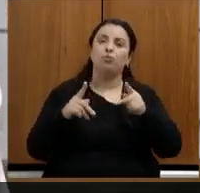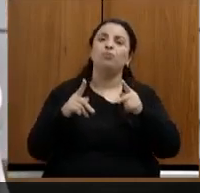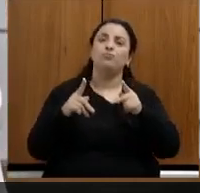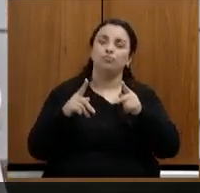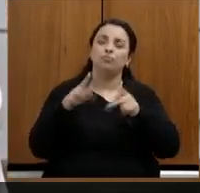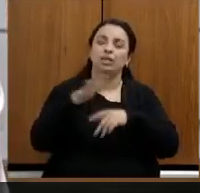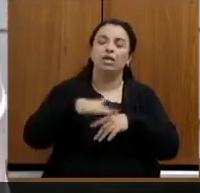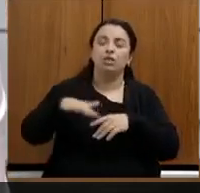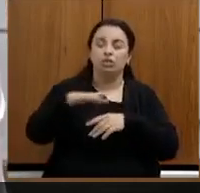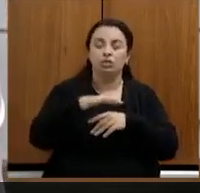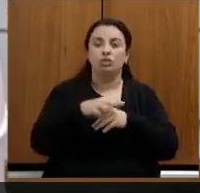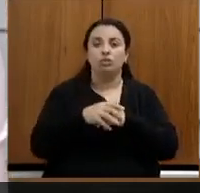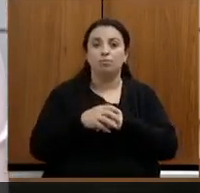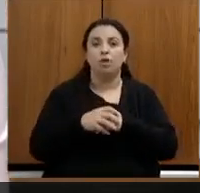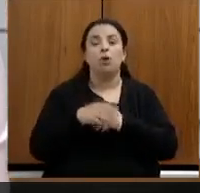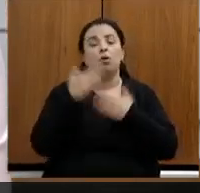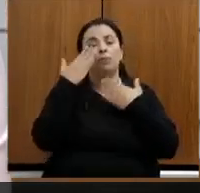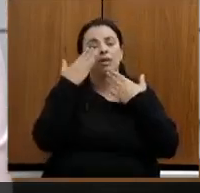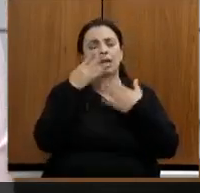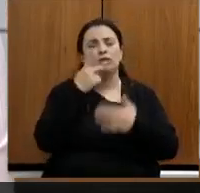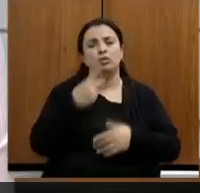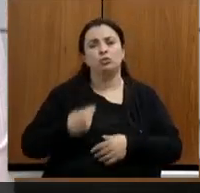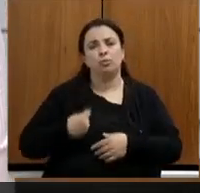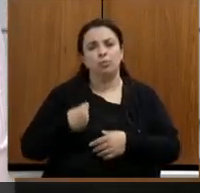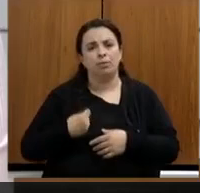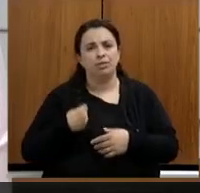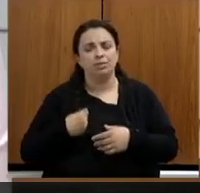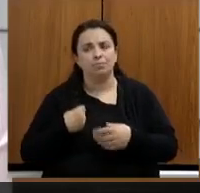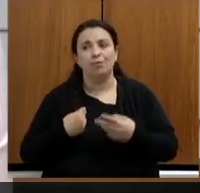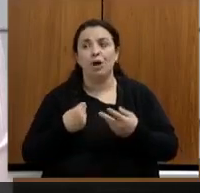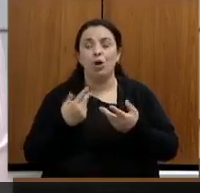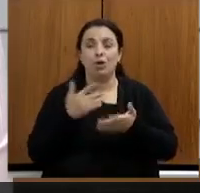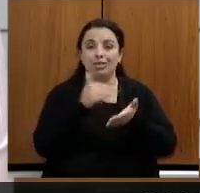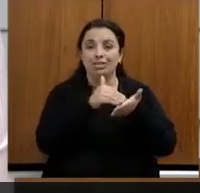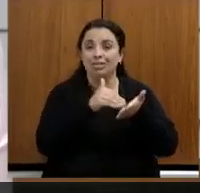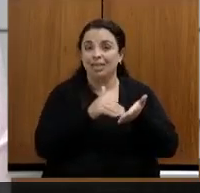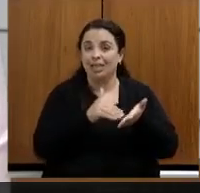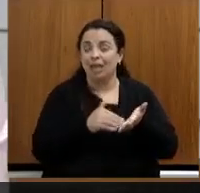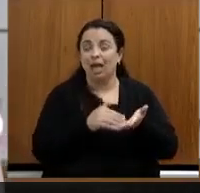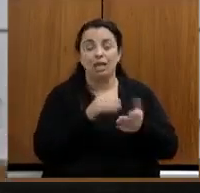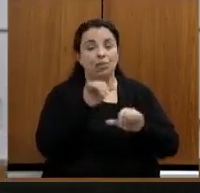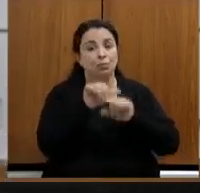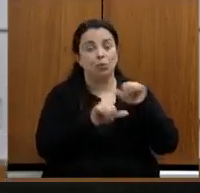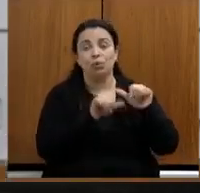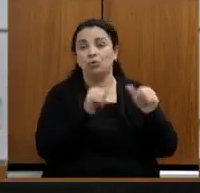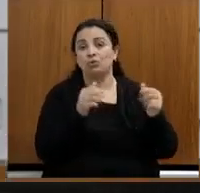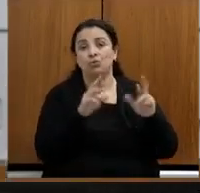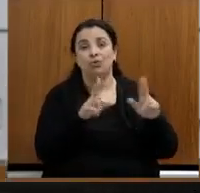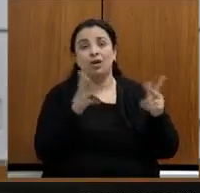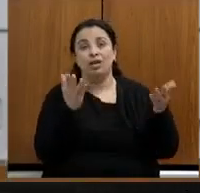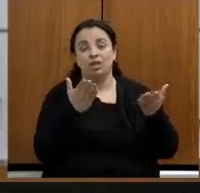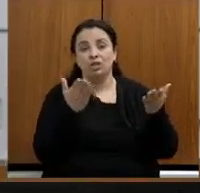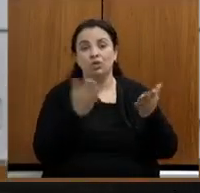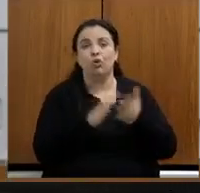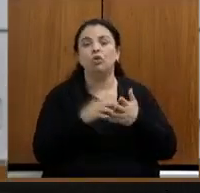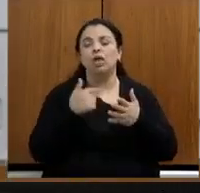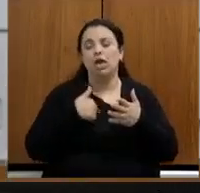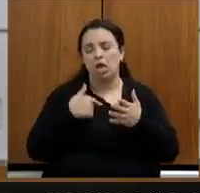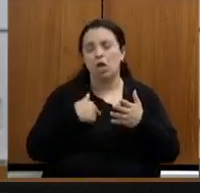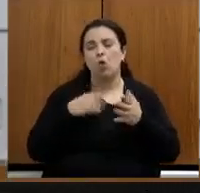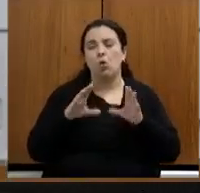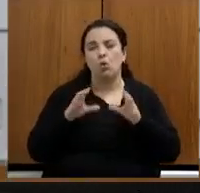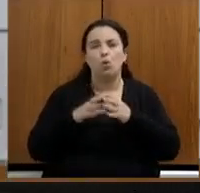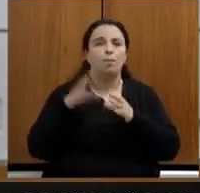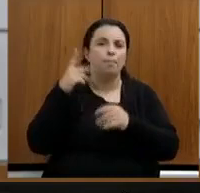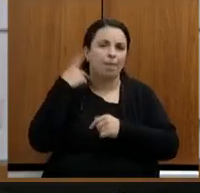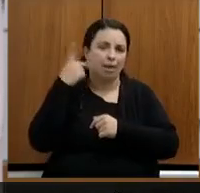em tudo que o governo tem feito a forma como a secretaria mudou eu faço parte da frente parlamentar da desburocratização e